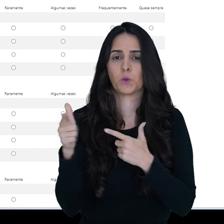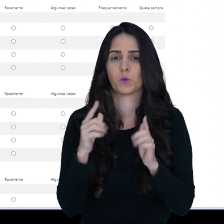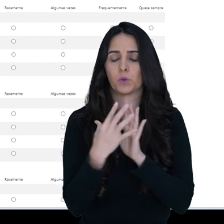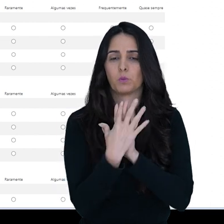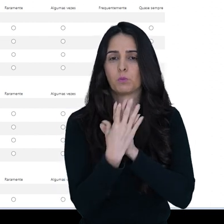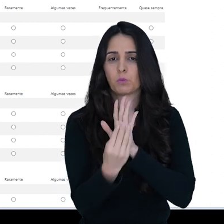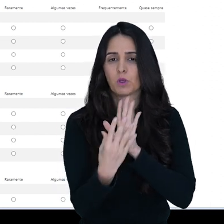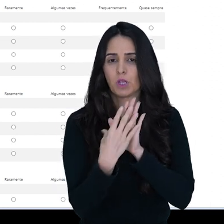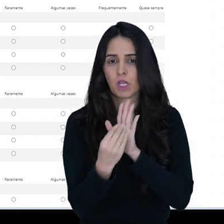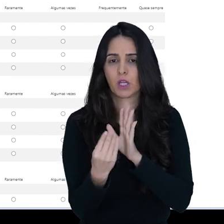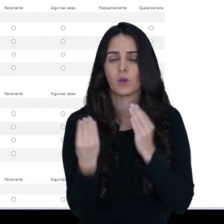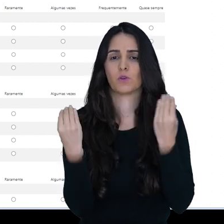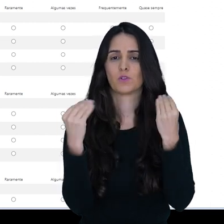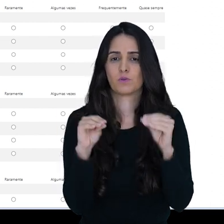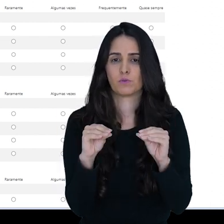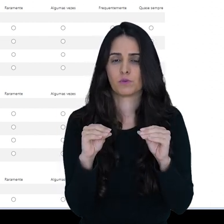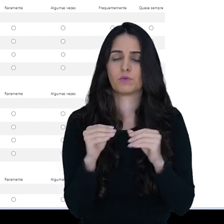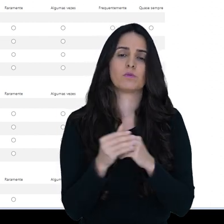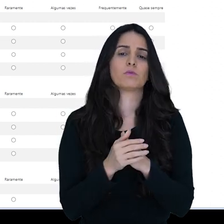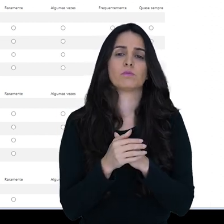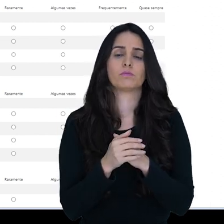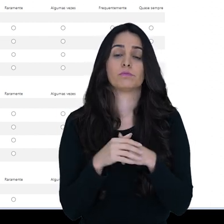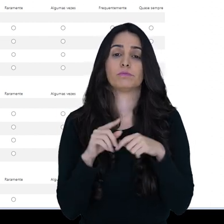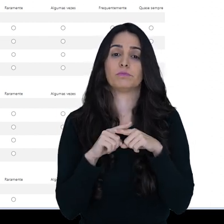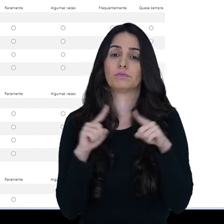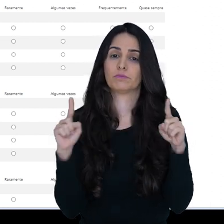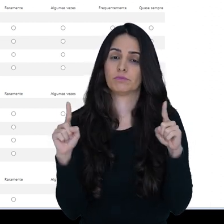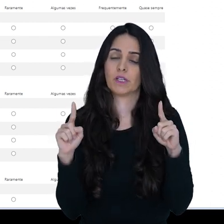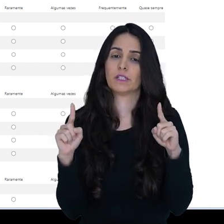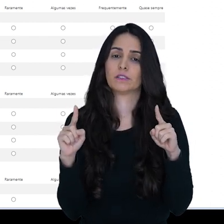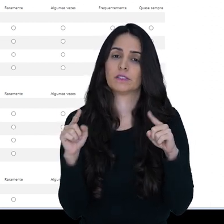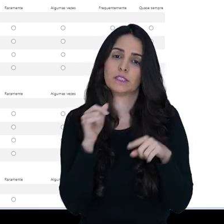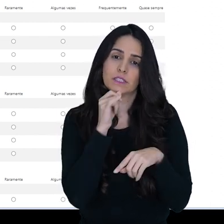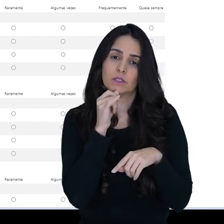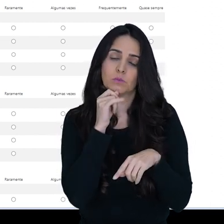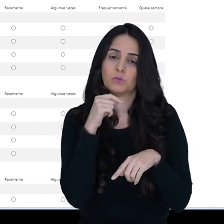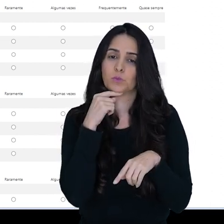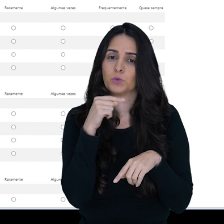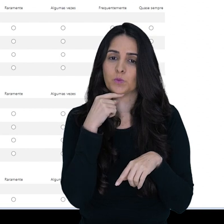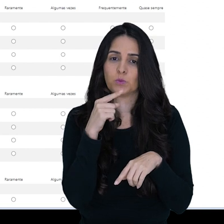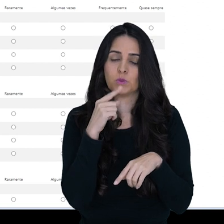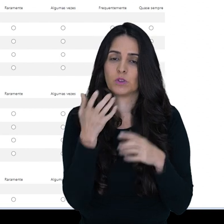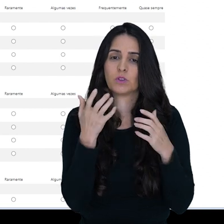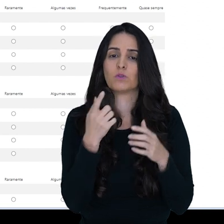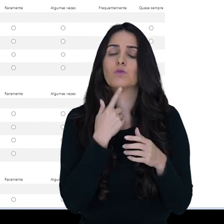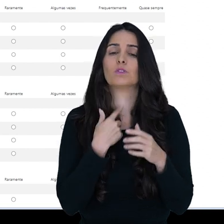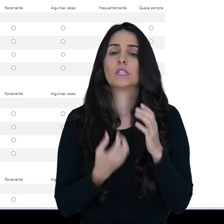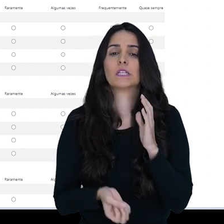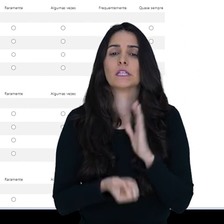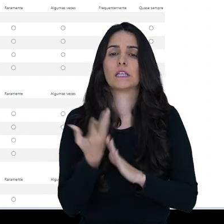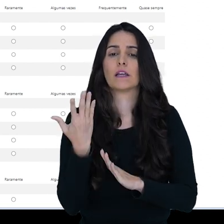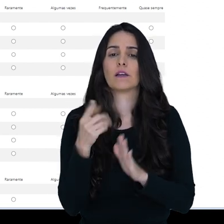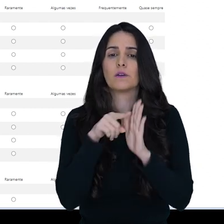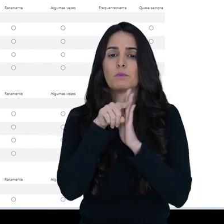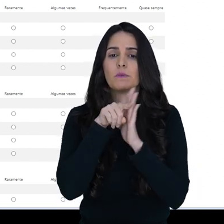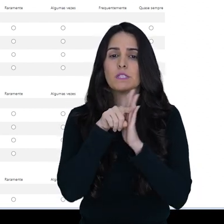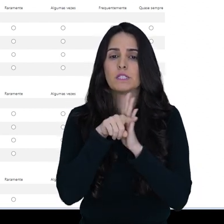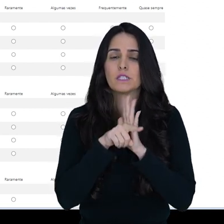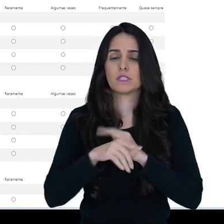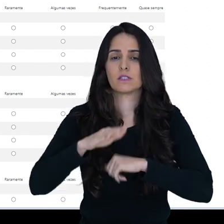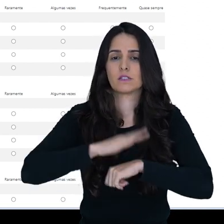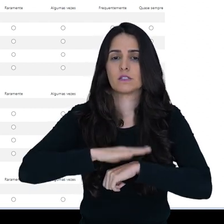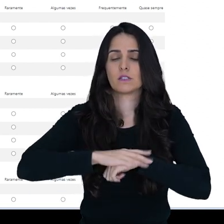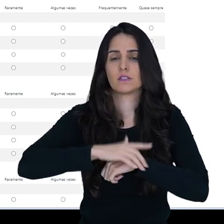com qualquer outro modelo disponível ali. Mas, digamos que não. Eu quero criar uma